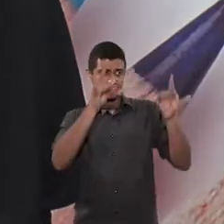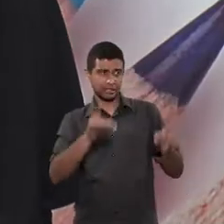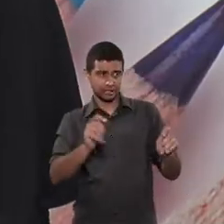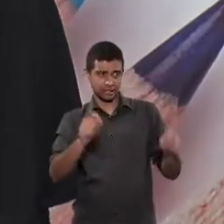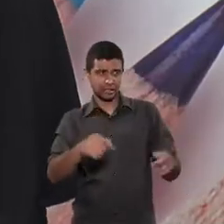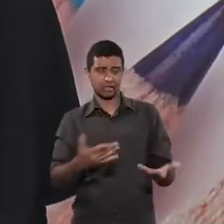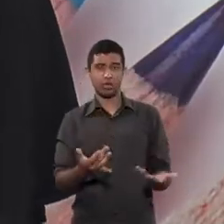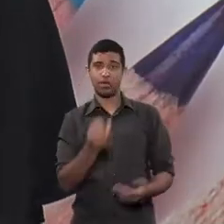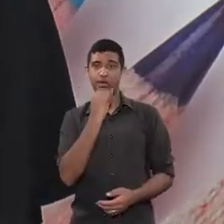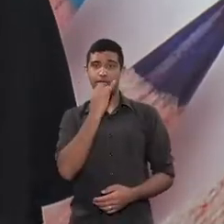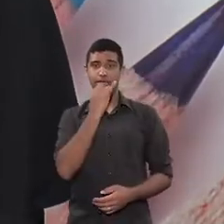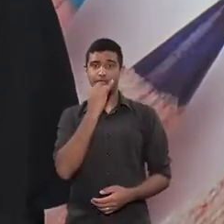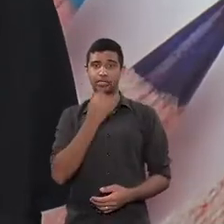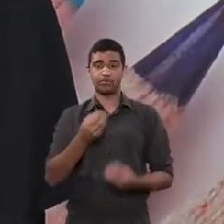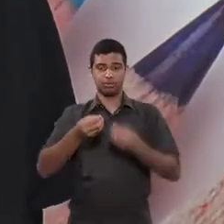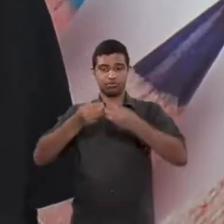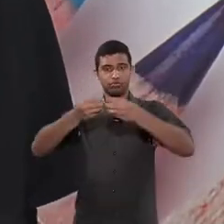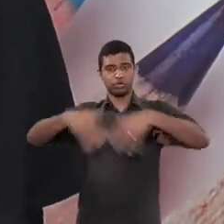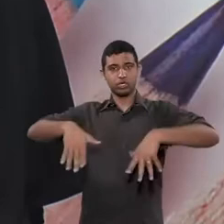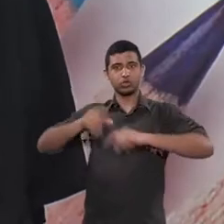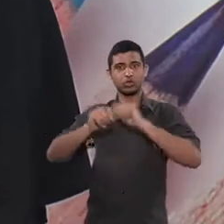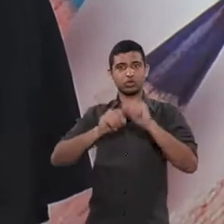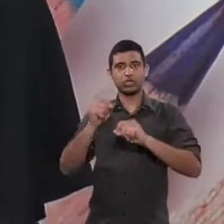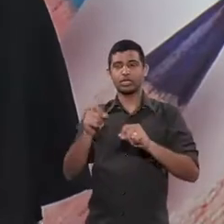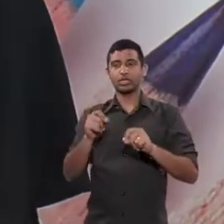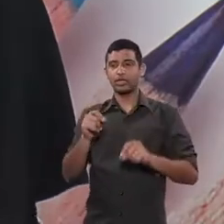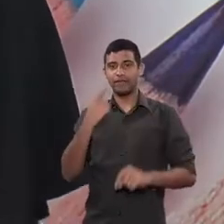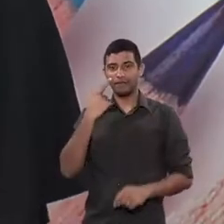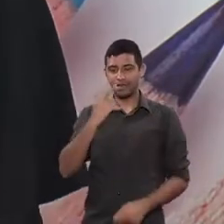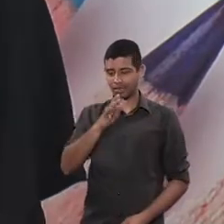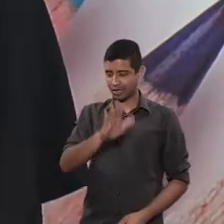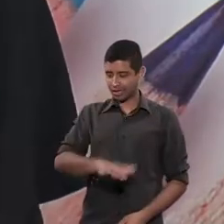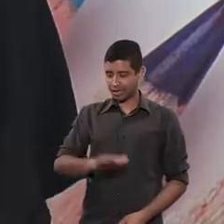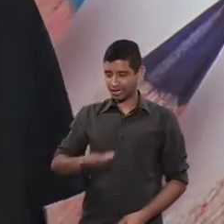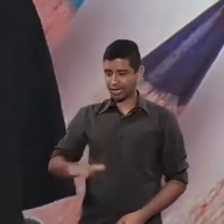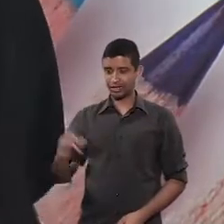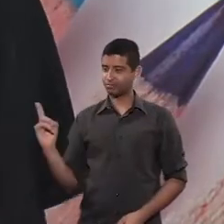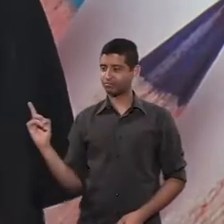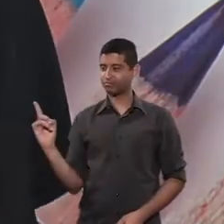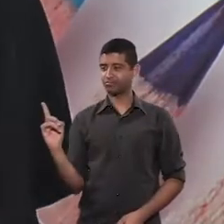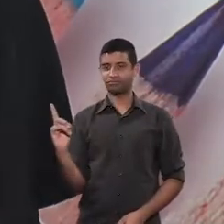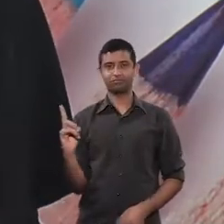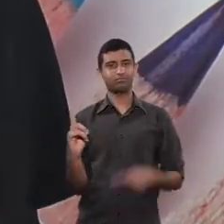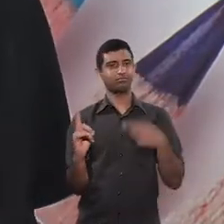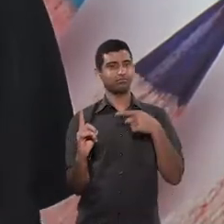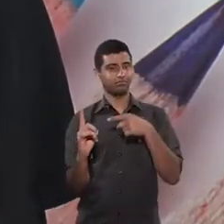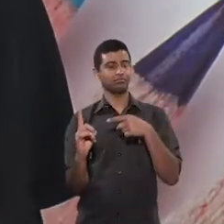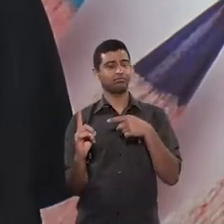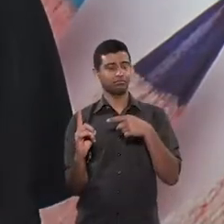detalhasse. Por exemplo, o prejuízo de você vir com uma alegria, uma criança, vir numa